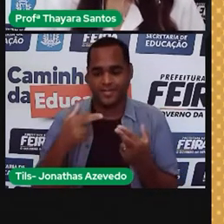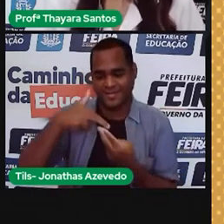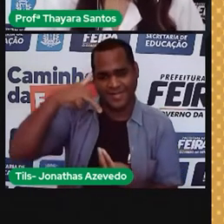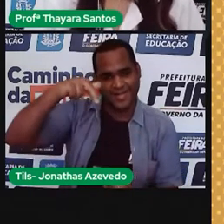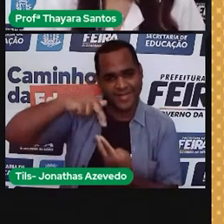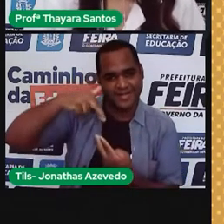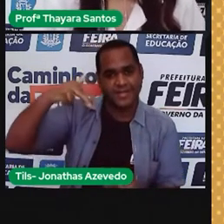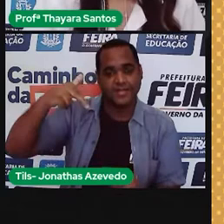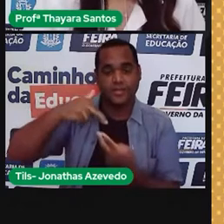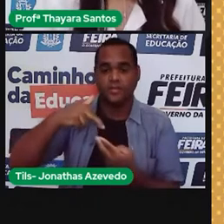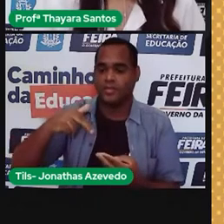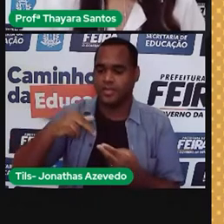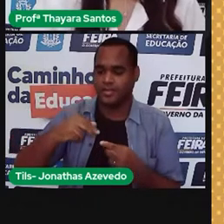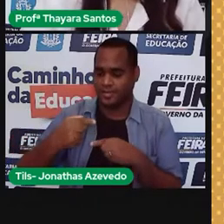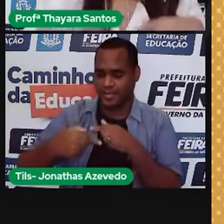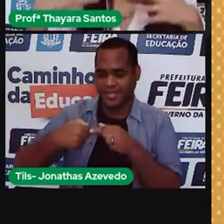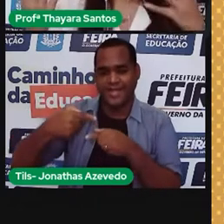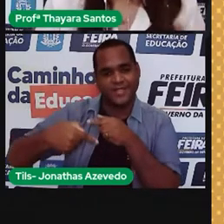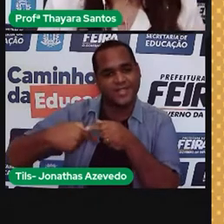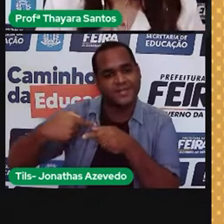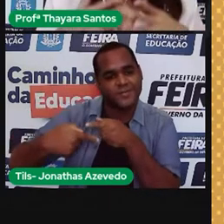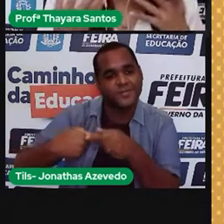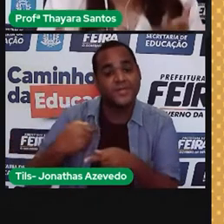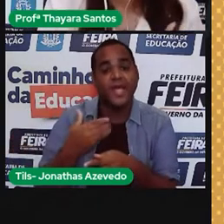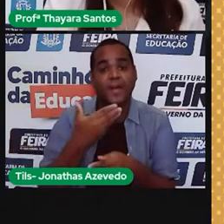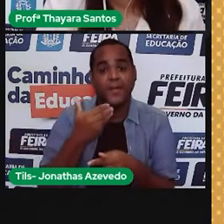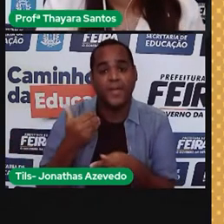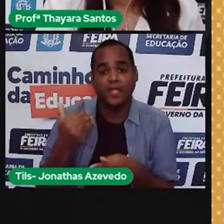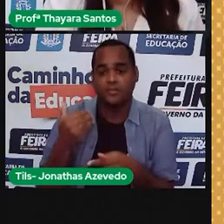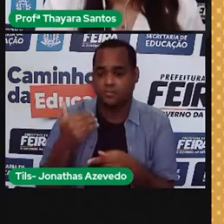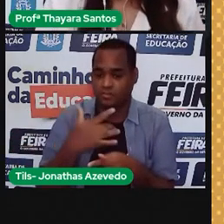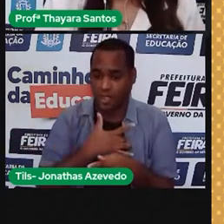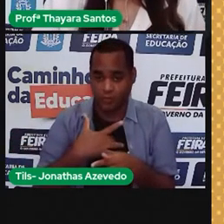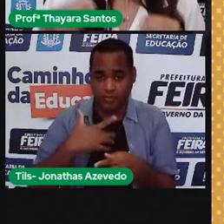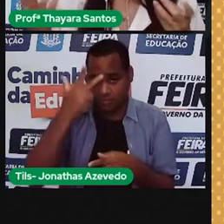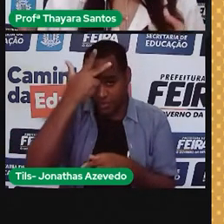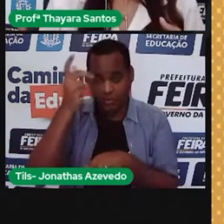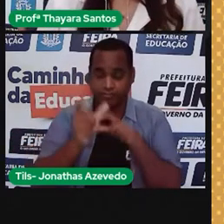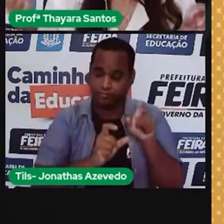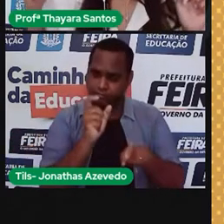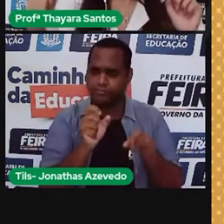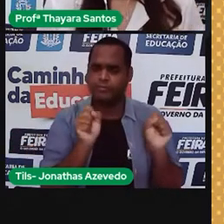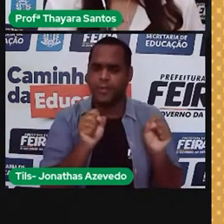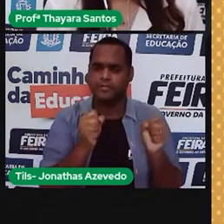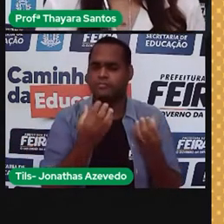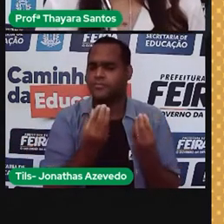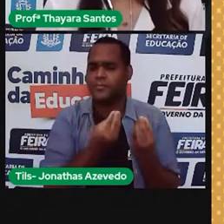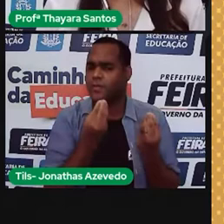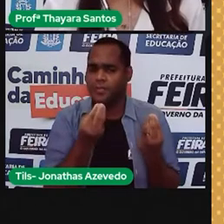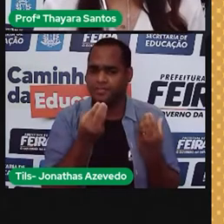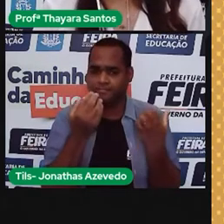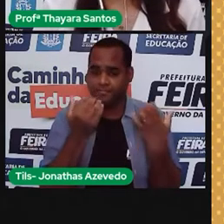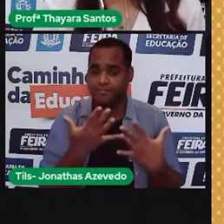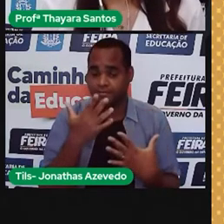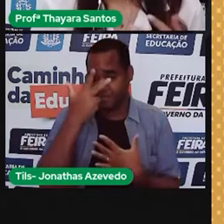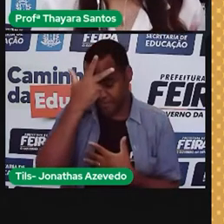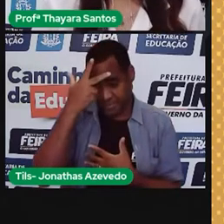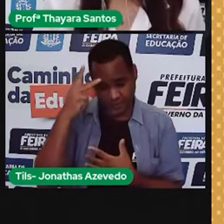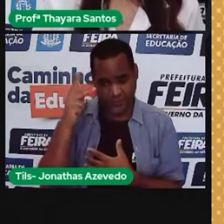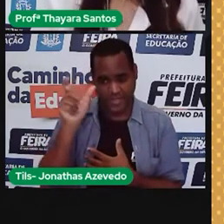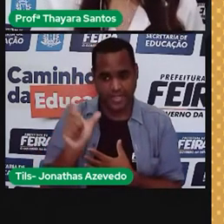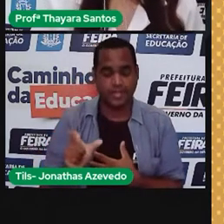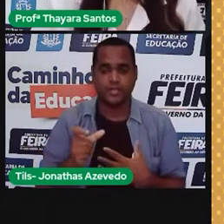para melhorar condições de saúde das pessoas. Como assim? Por exemplo, uma pessoa que tem